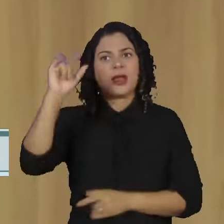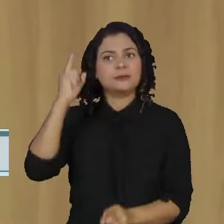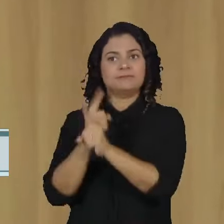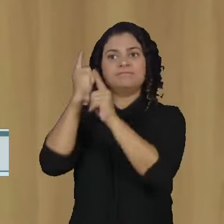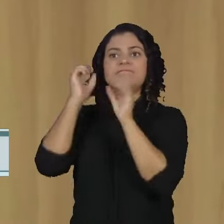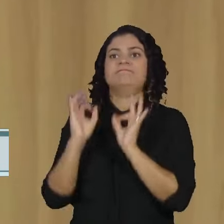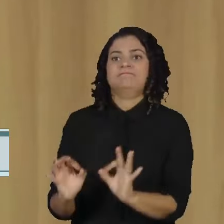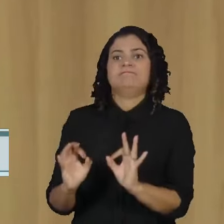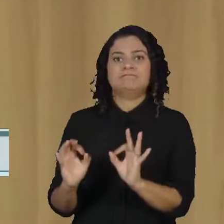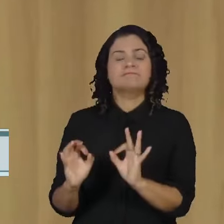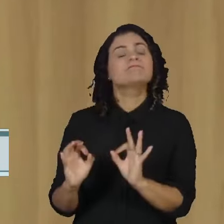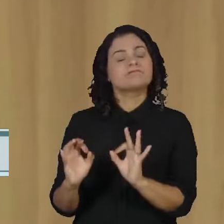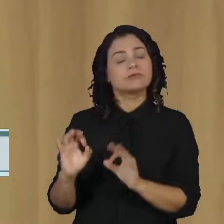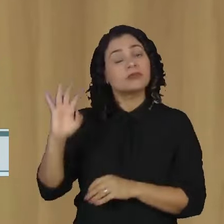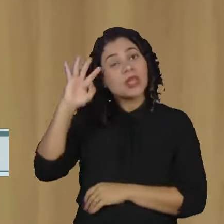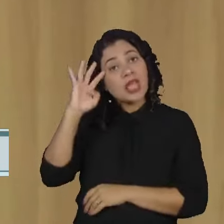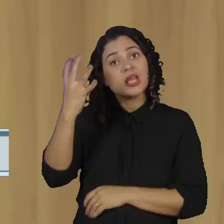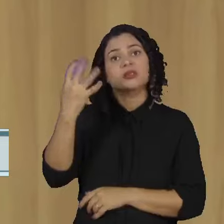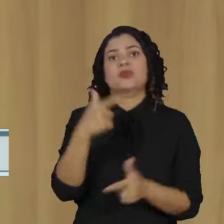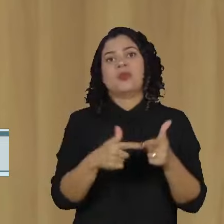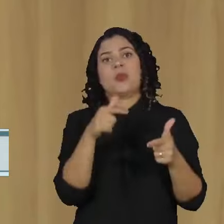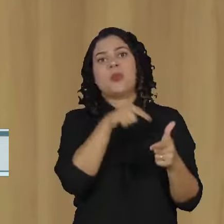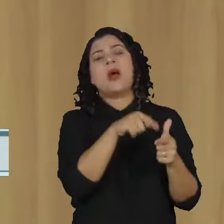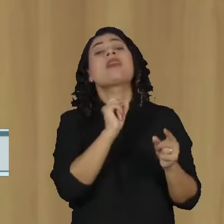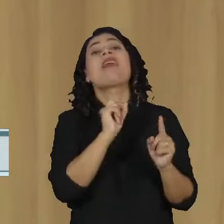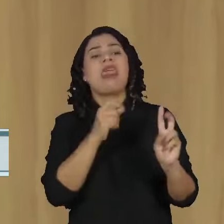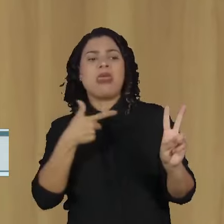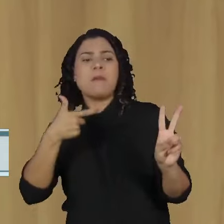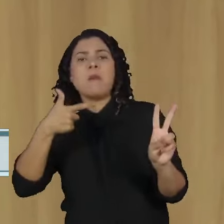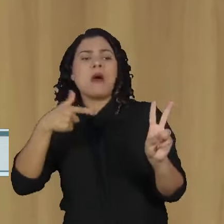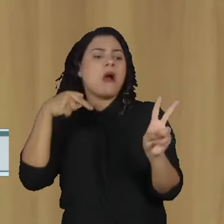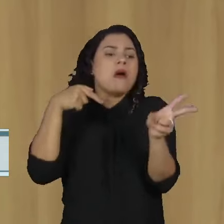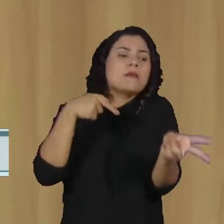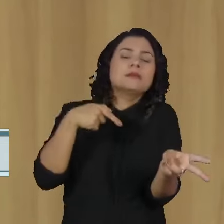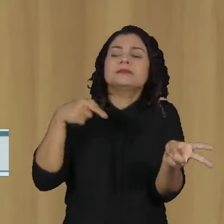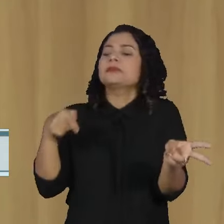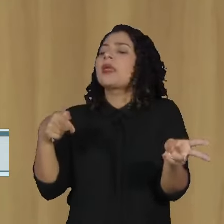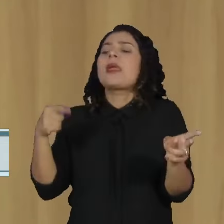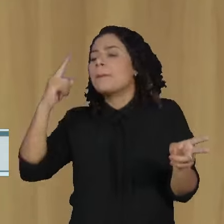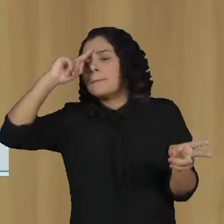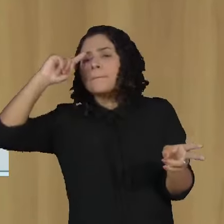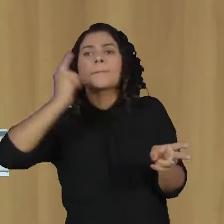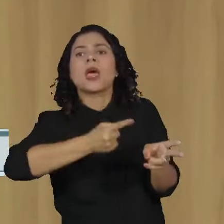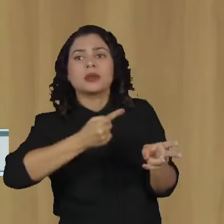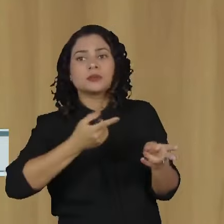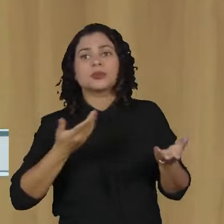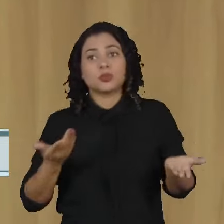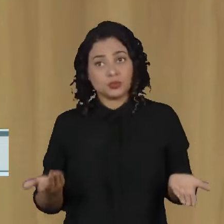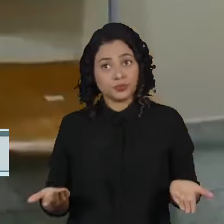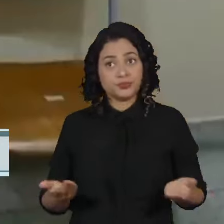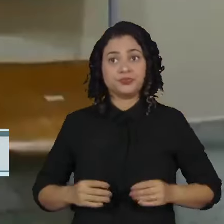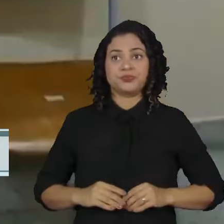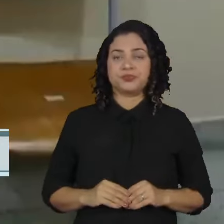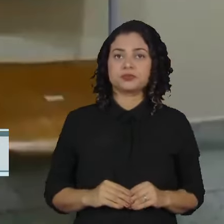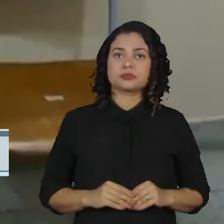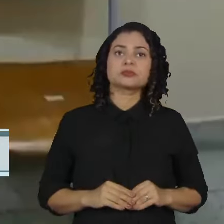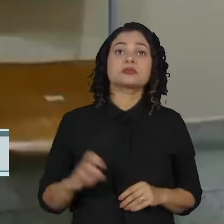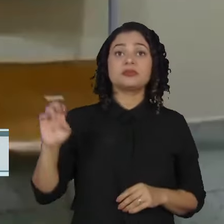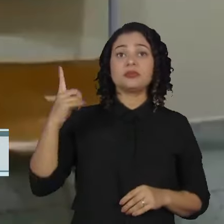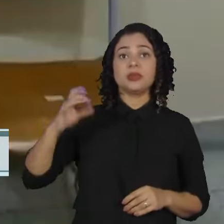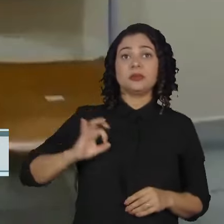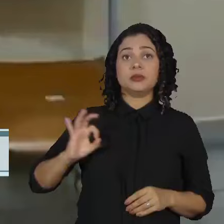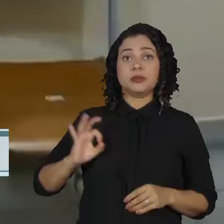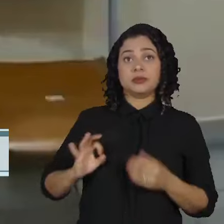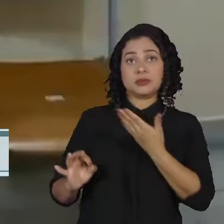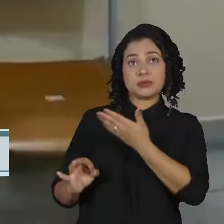a solução do assassinato da vereadora Marielle Franco. O ex-policial